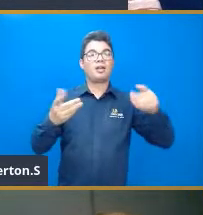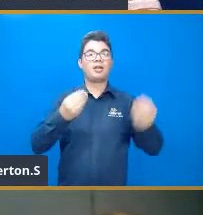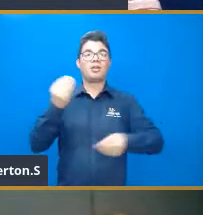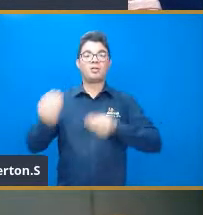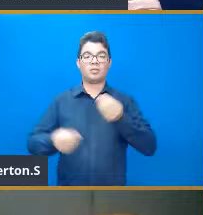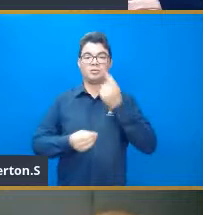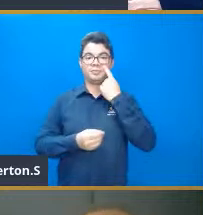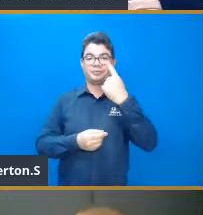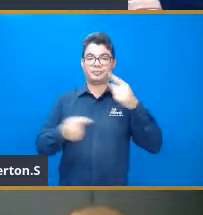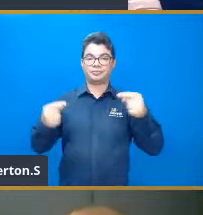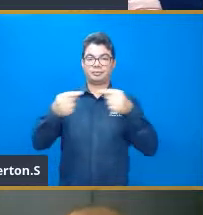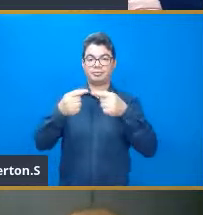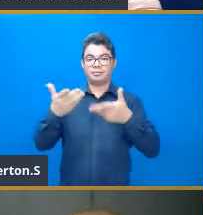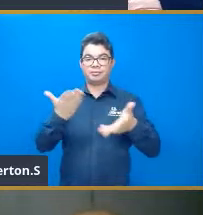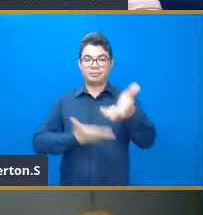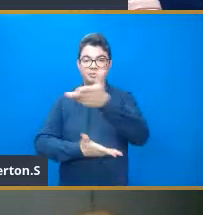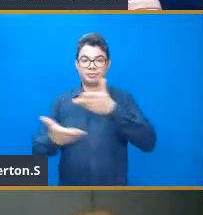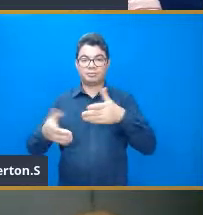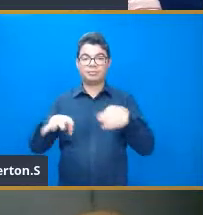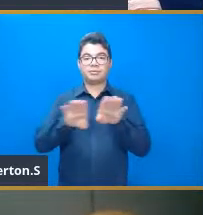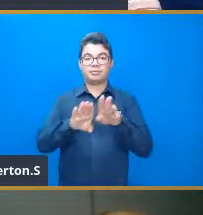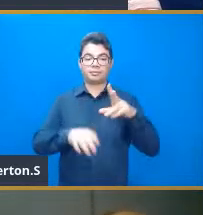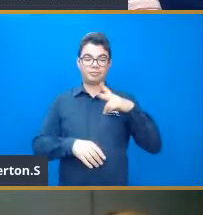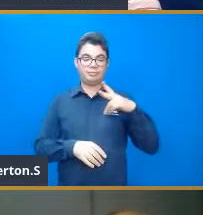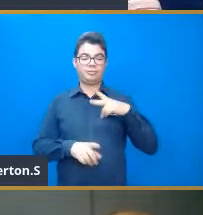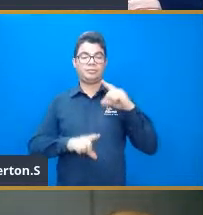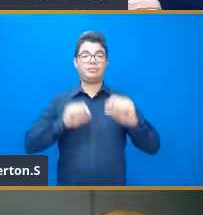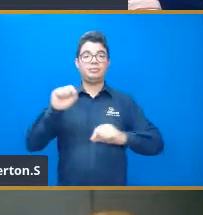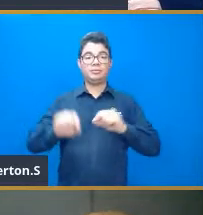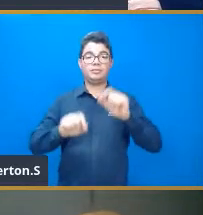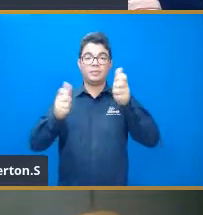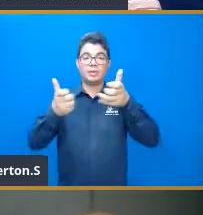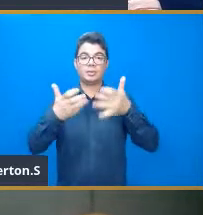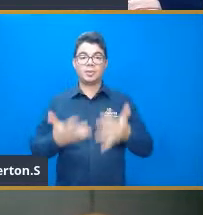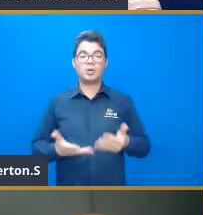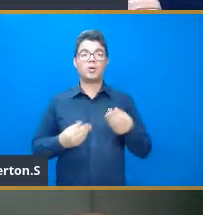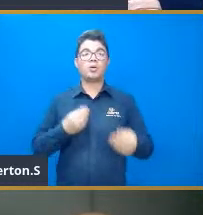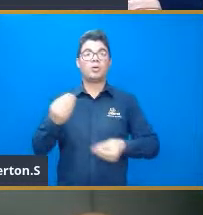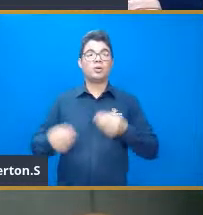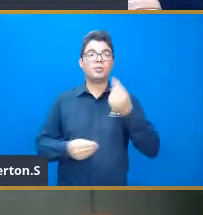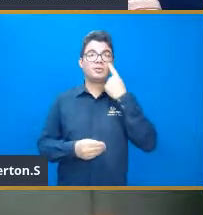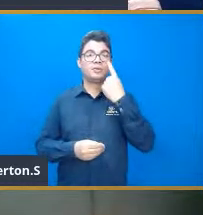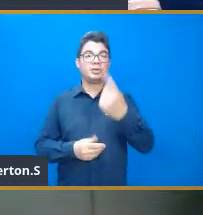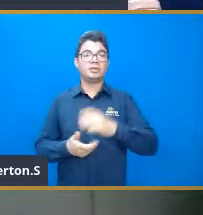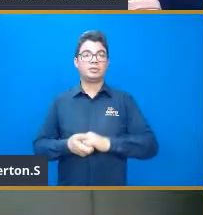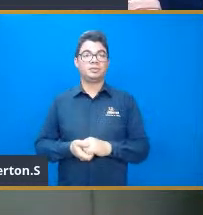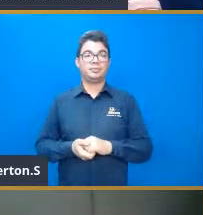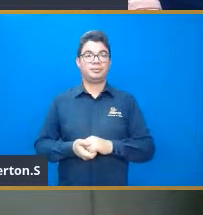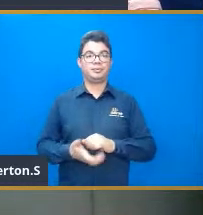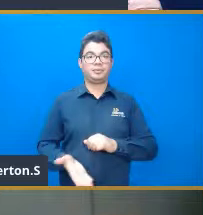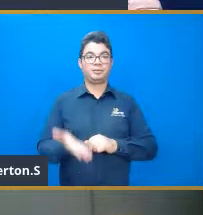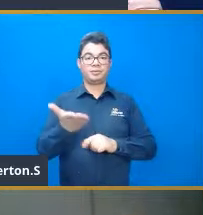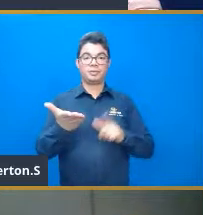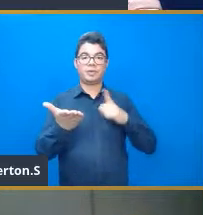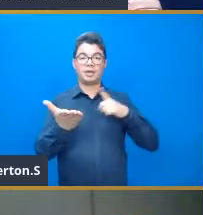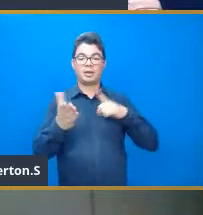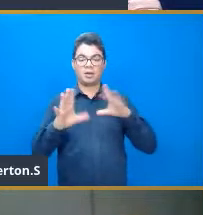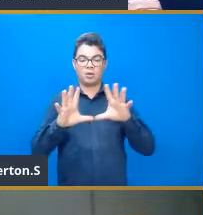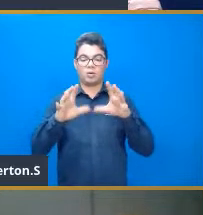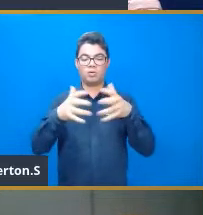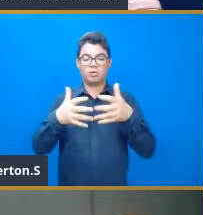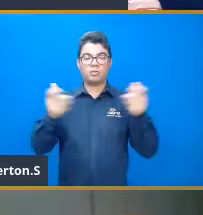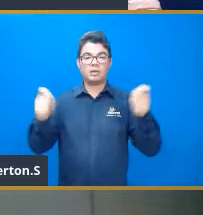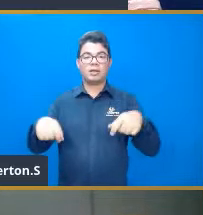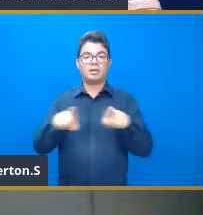dessas aplicações. E, em particular, ali, né, a gente falou da interpolação colonial. O que é interpolação? Quando nós temos ali um conjunto de pontos, e aí nós